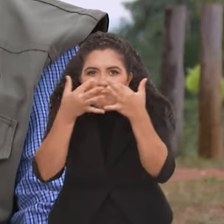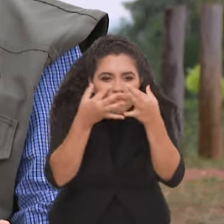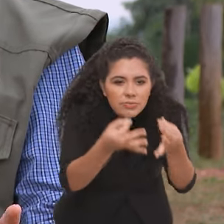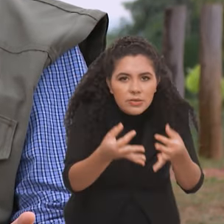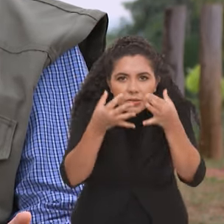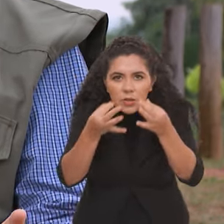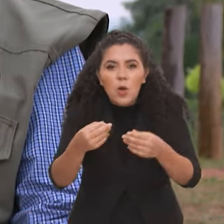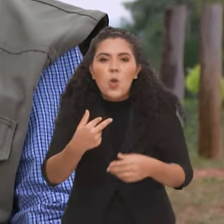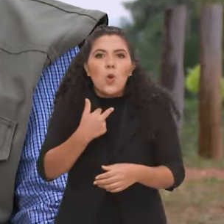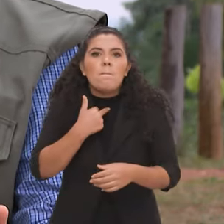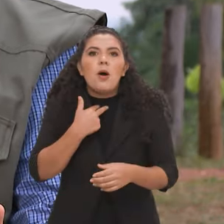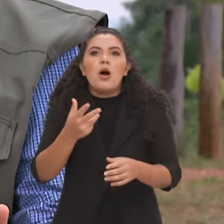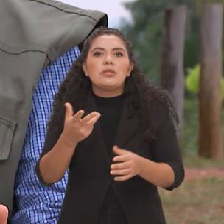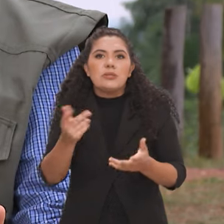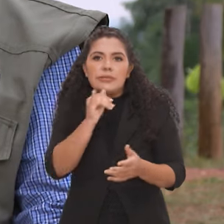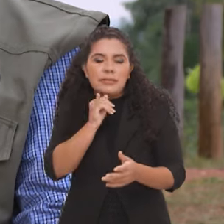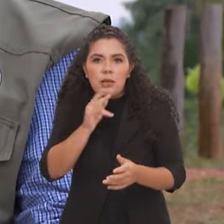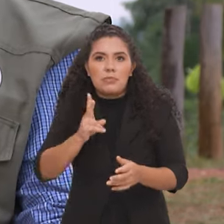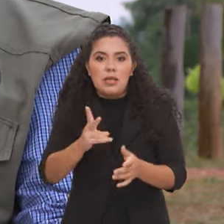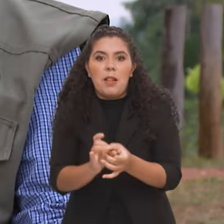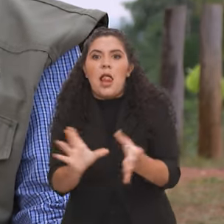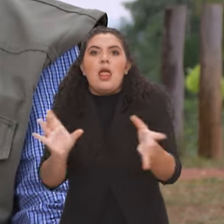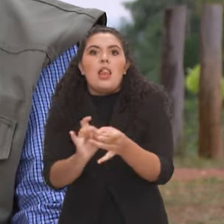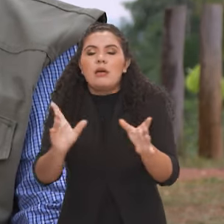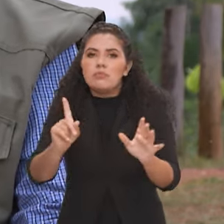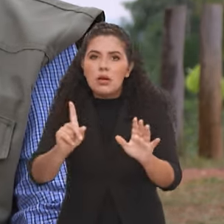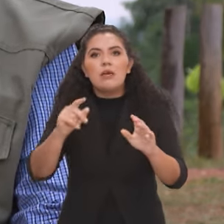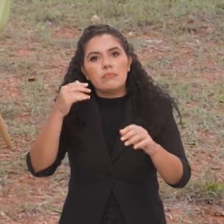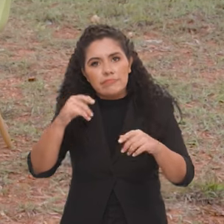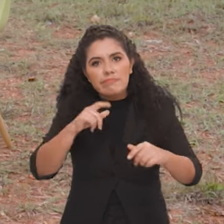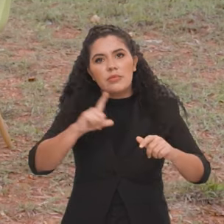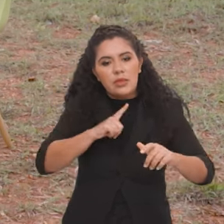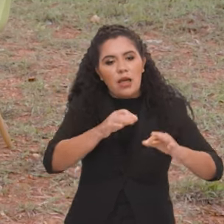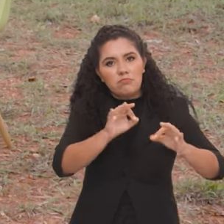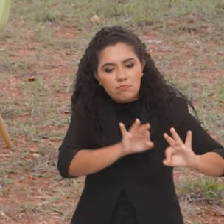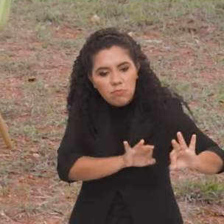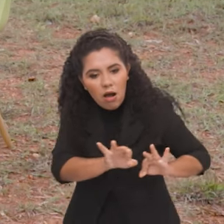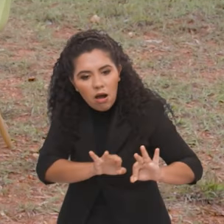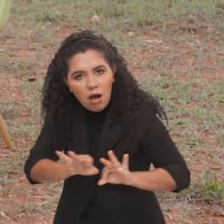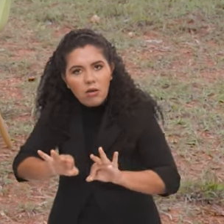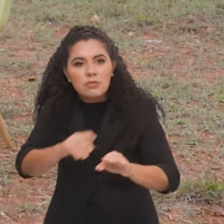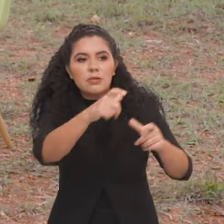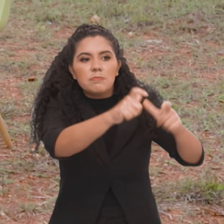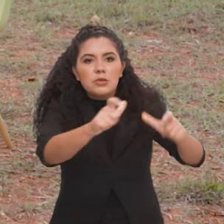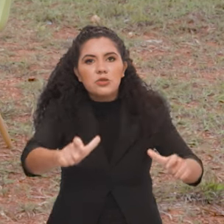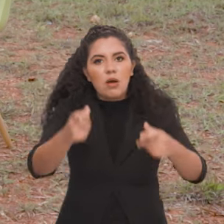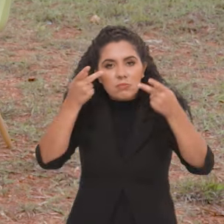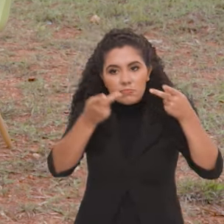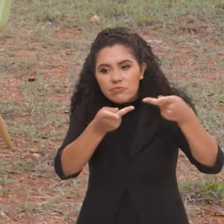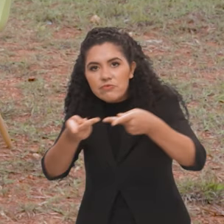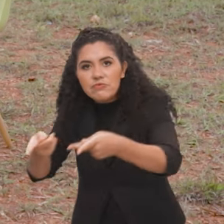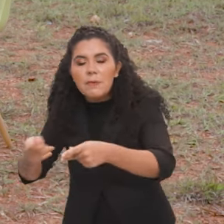estar disponíveis para aquela visitação, porque poderia impactar eventualmente uma espécie, eventualmente um próprio